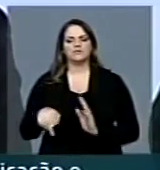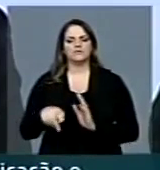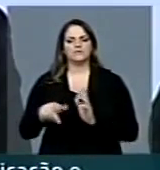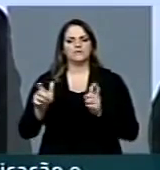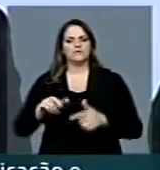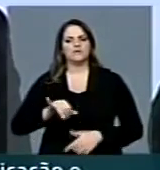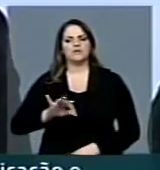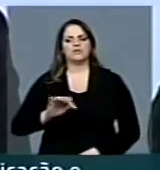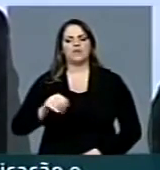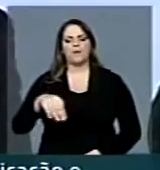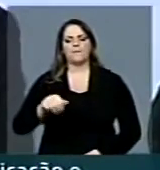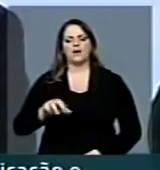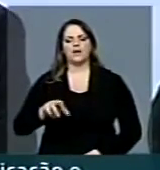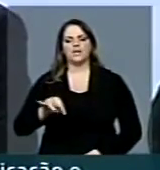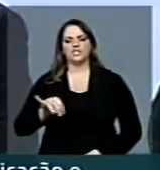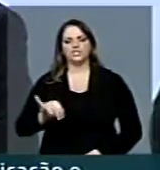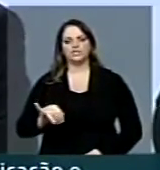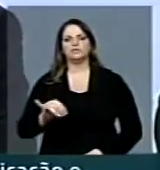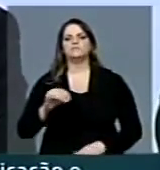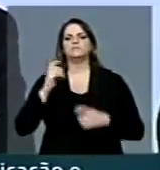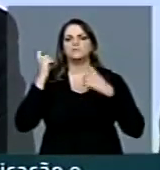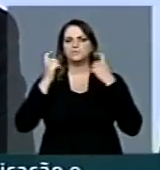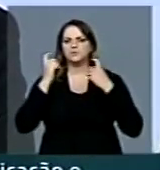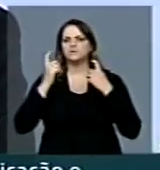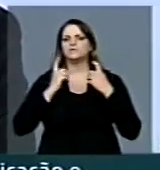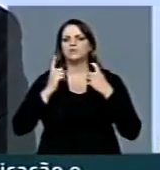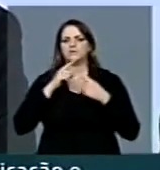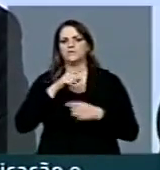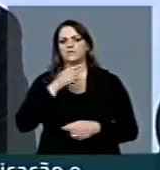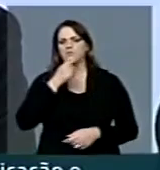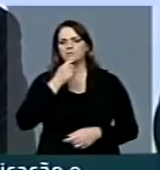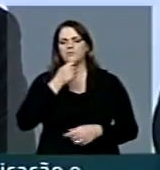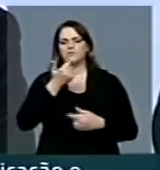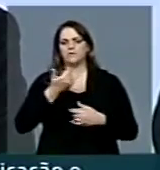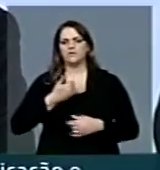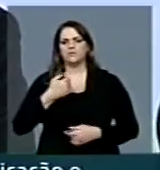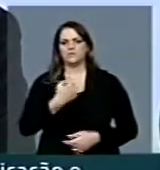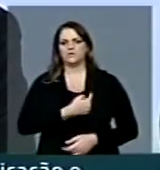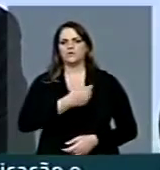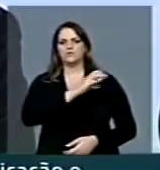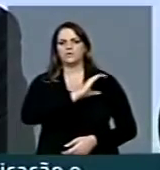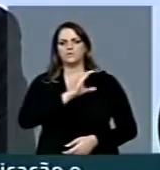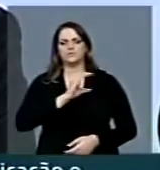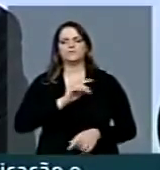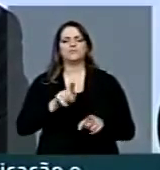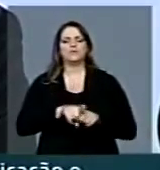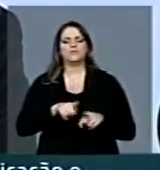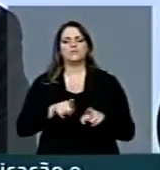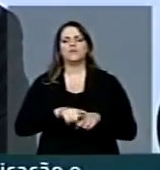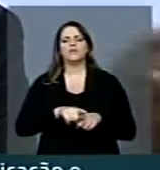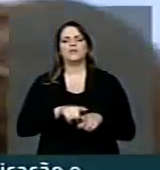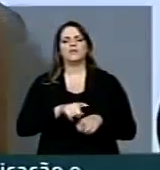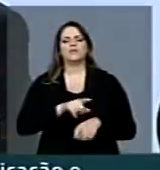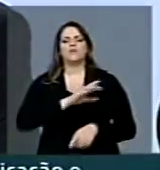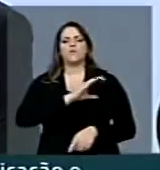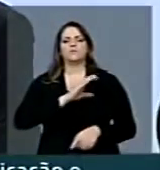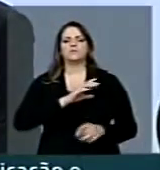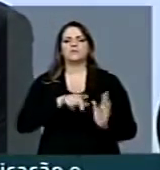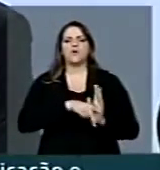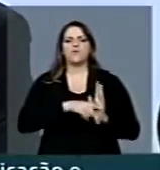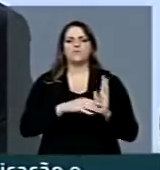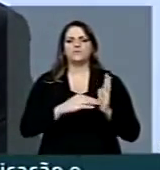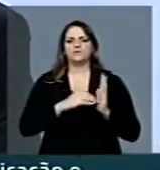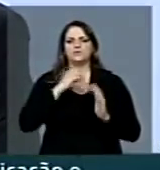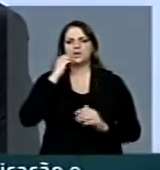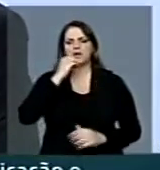muito preocupante. Também, ele revelou à nossa comissão e à comissão do Senado, que as empresas